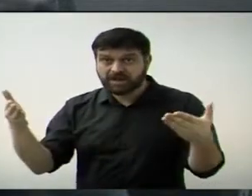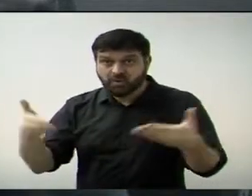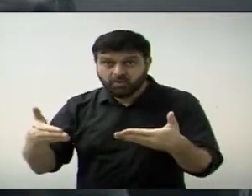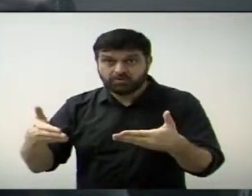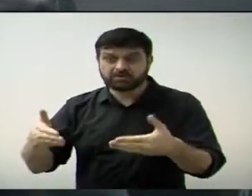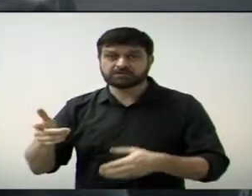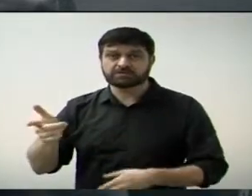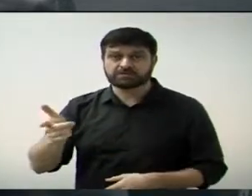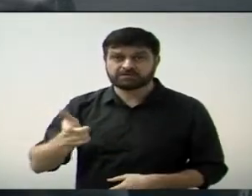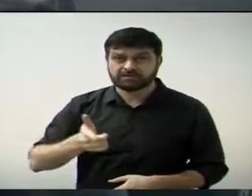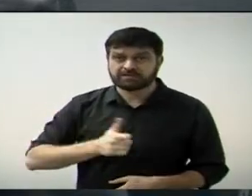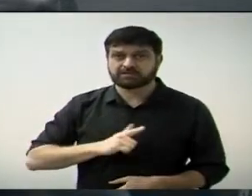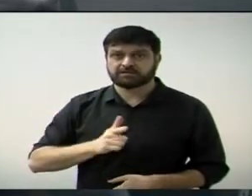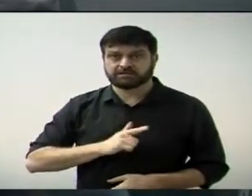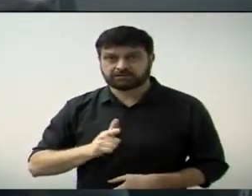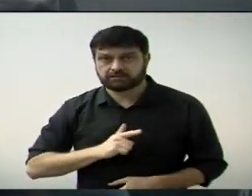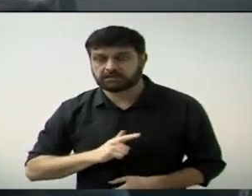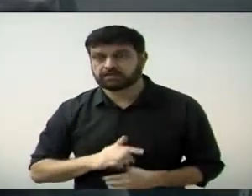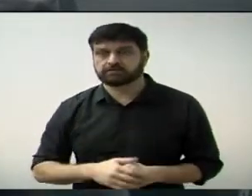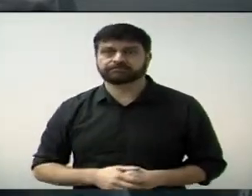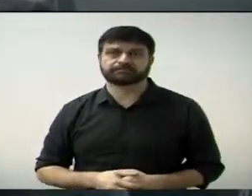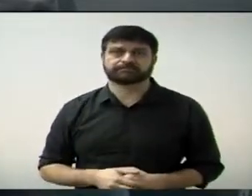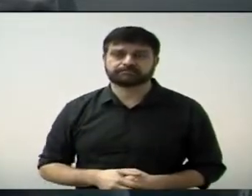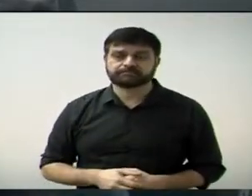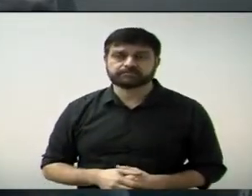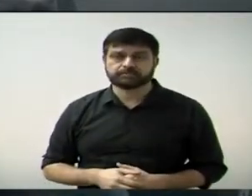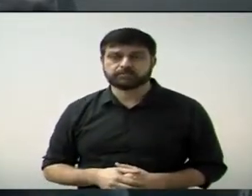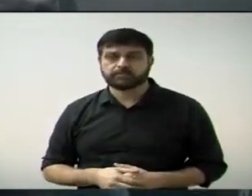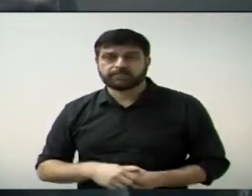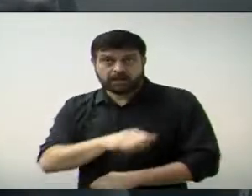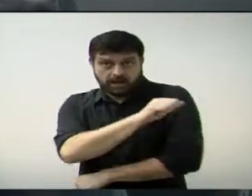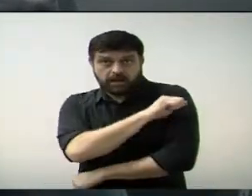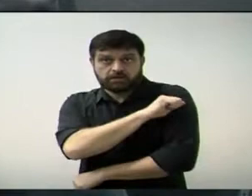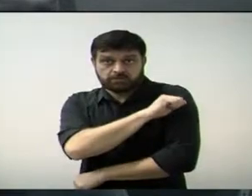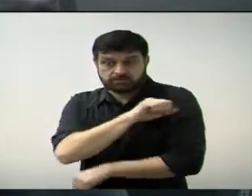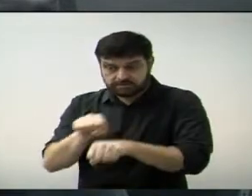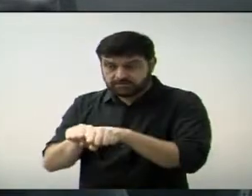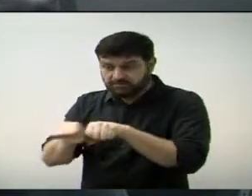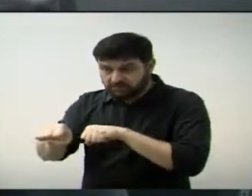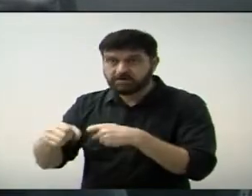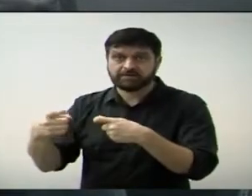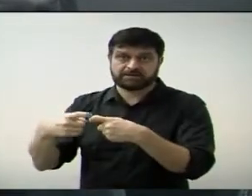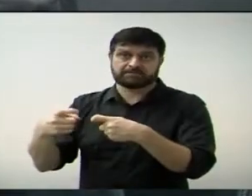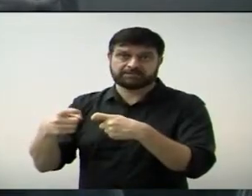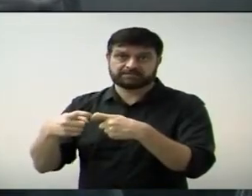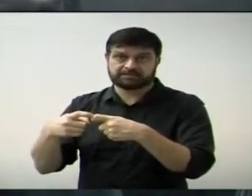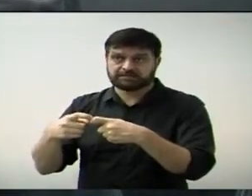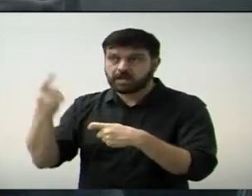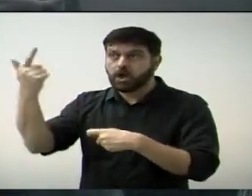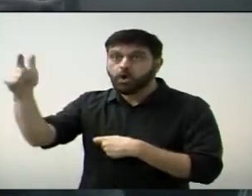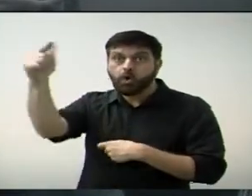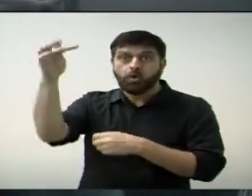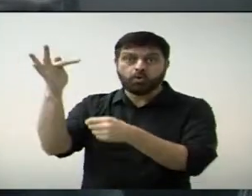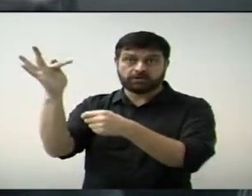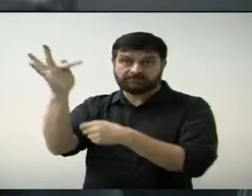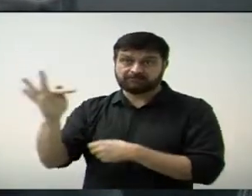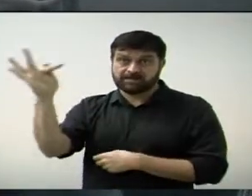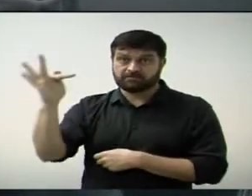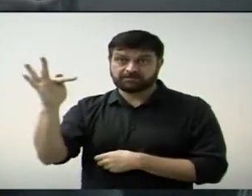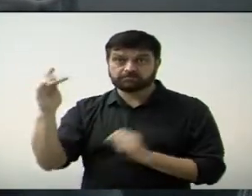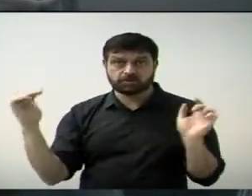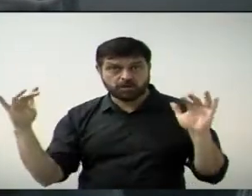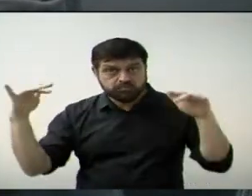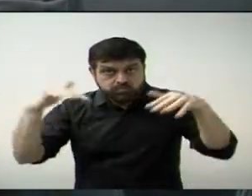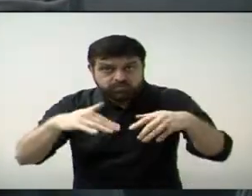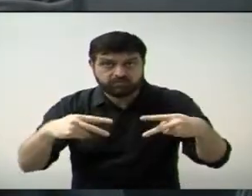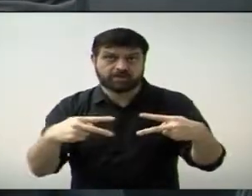assim, banca, os alunos, e com certeza tem alunos se formando em medicina. Uma outra situação, vou